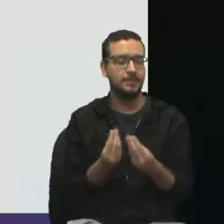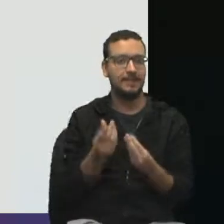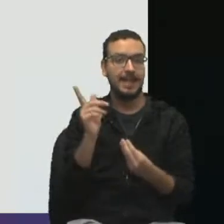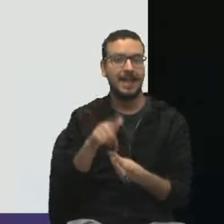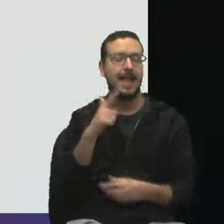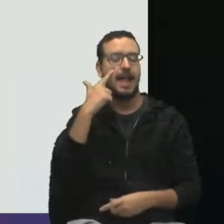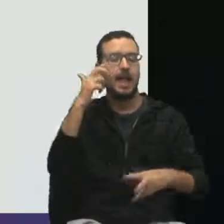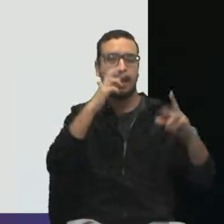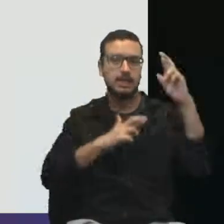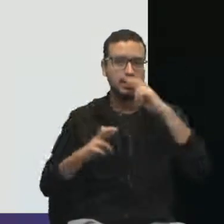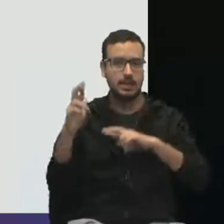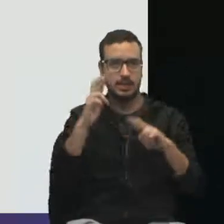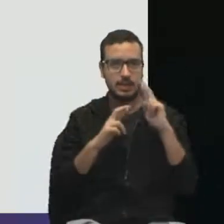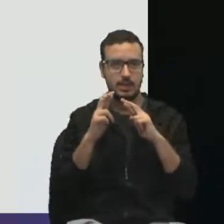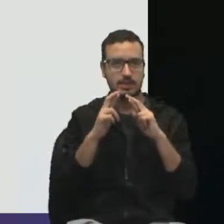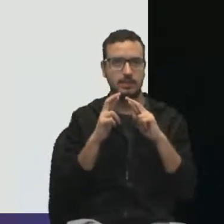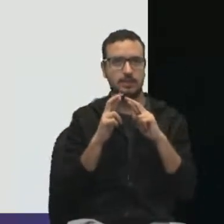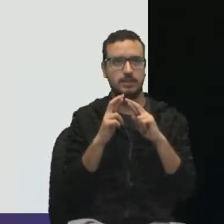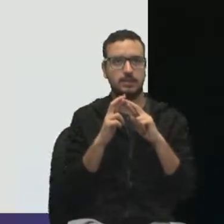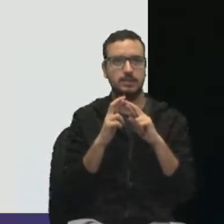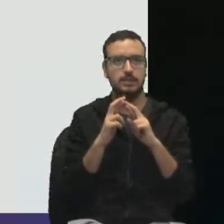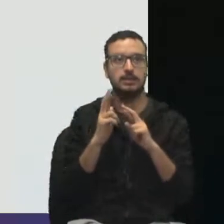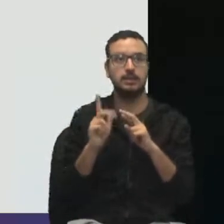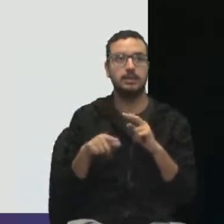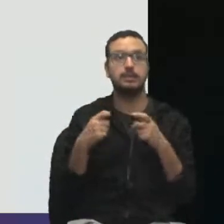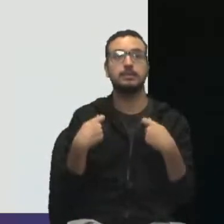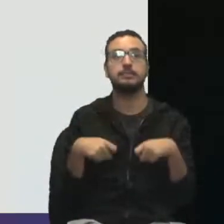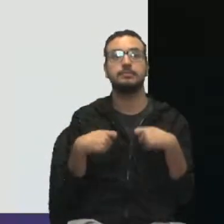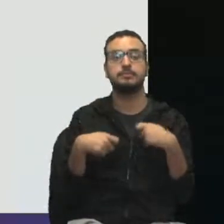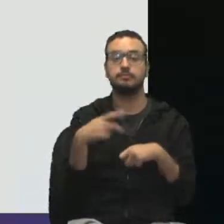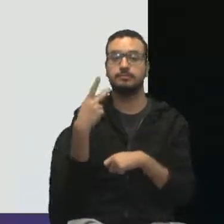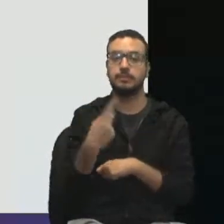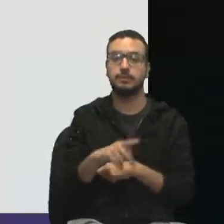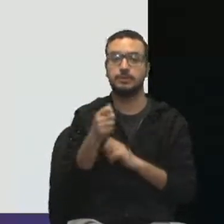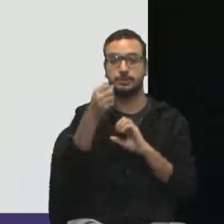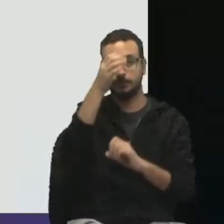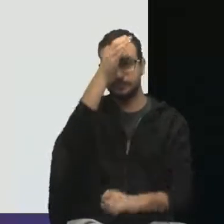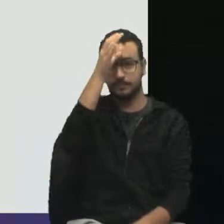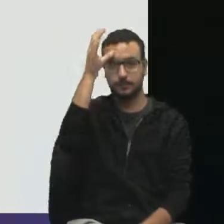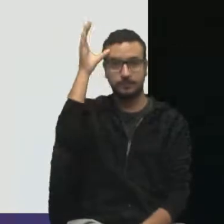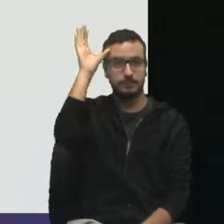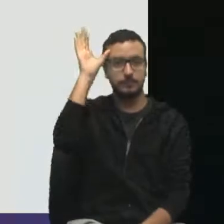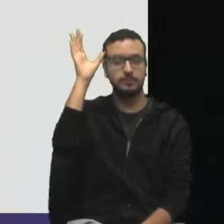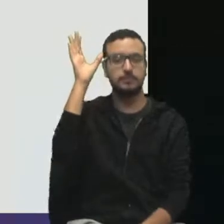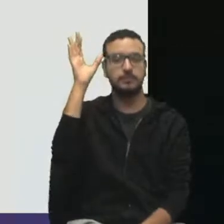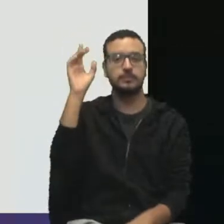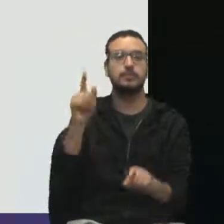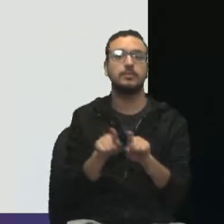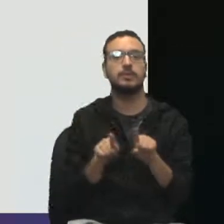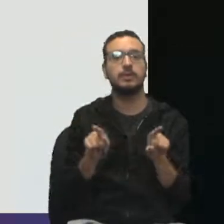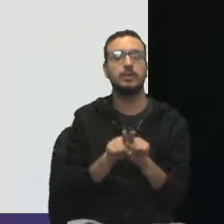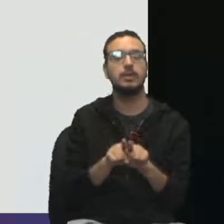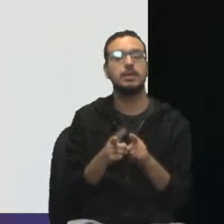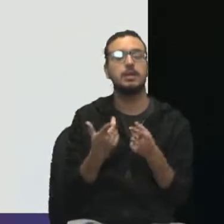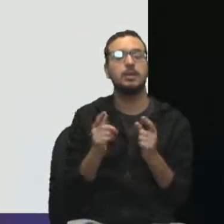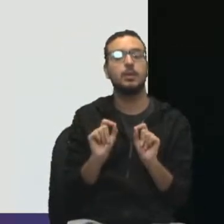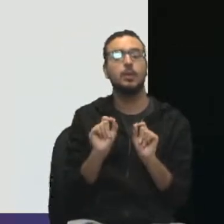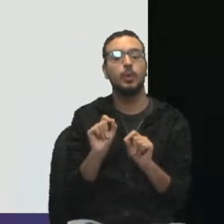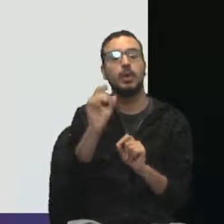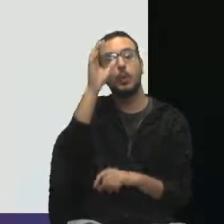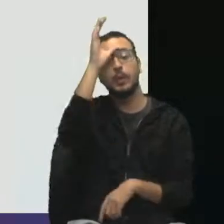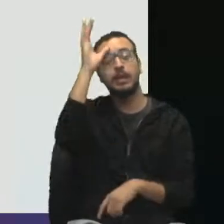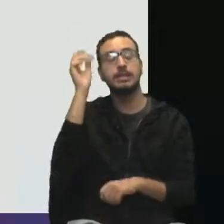análise, não é, das necessidades do nosso cliente, assim como as suas expectativas